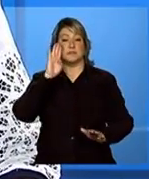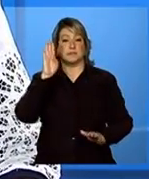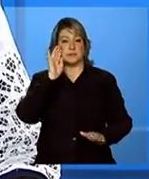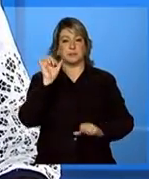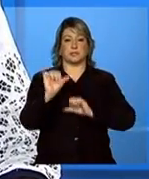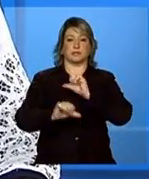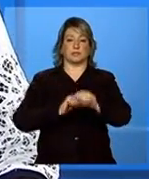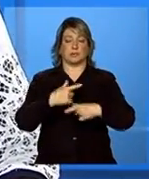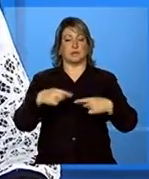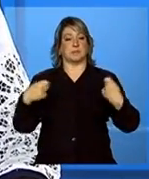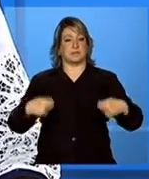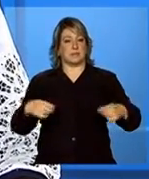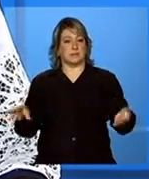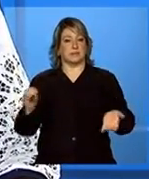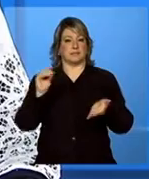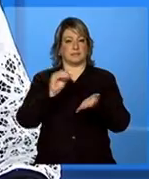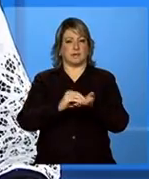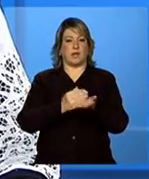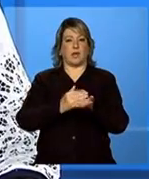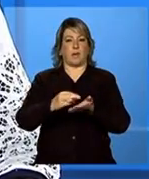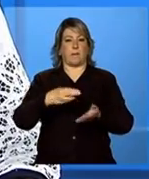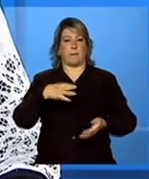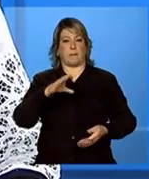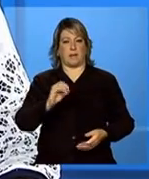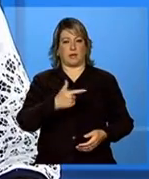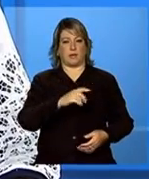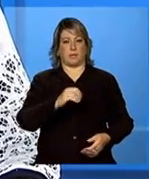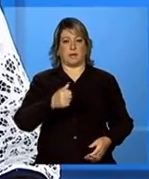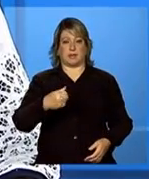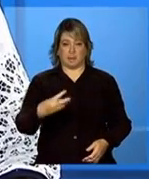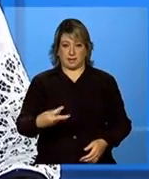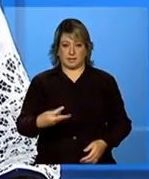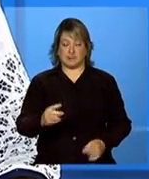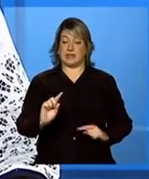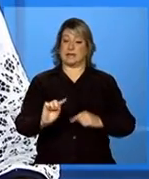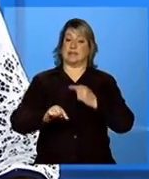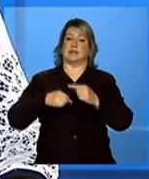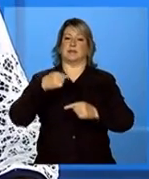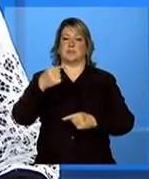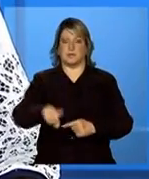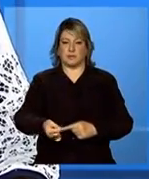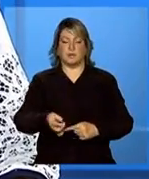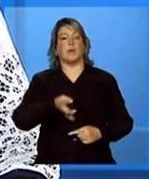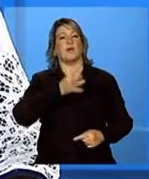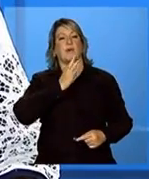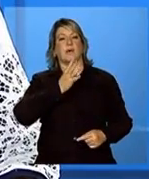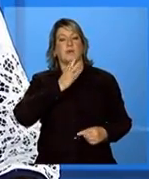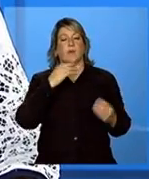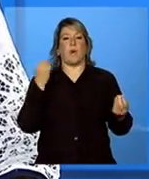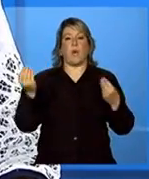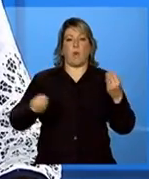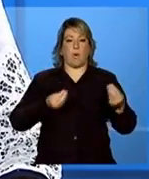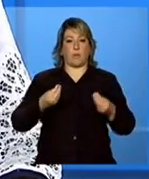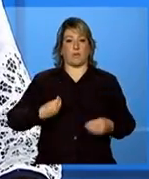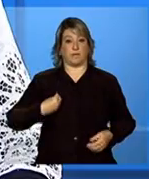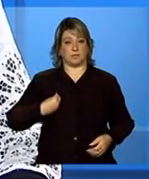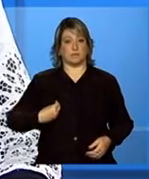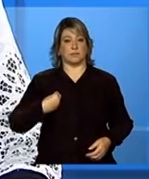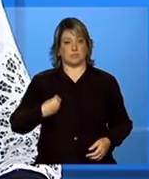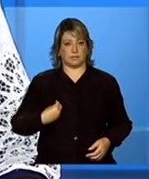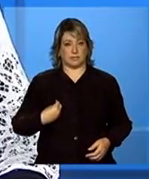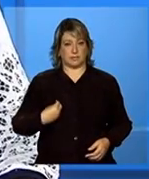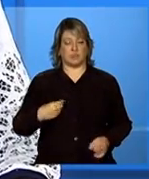implementadas a partir de março de 2013 e logo depois vamos conhecer como funciona a